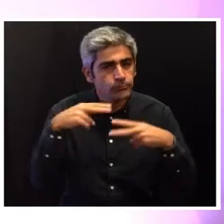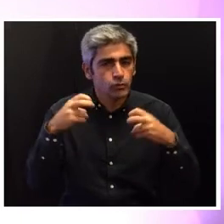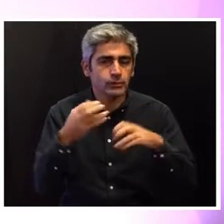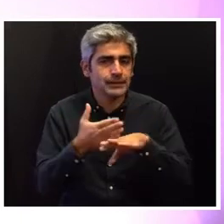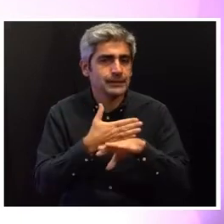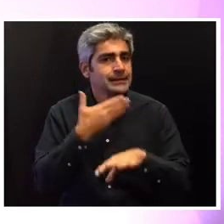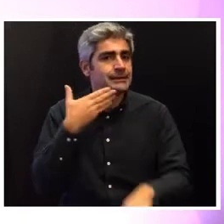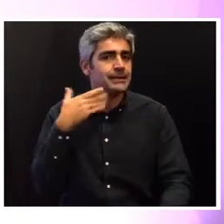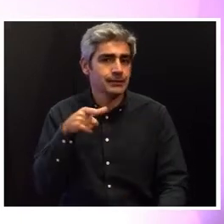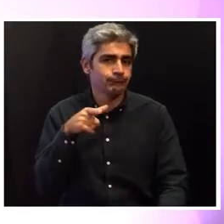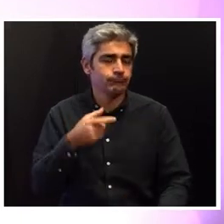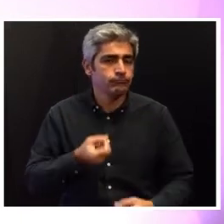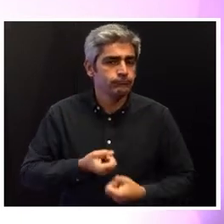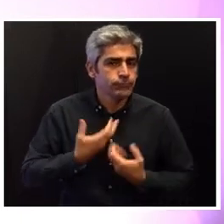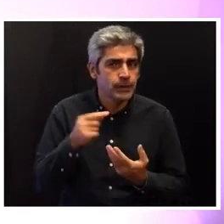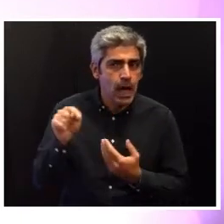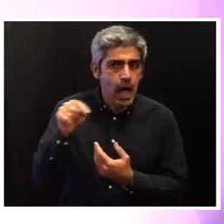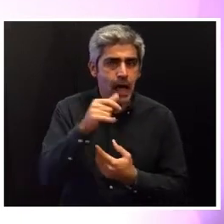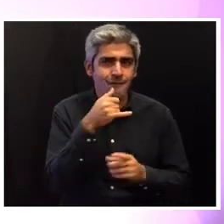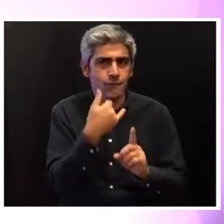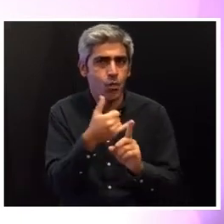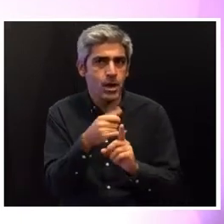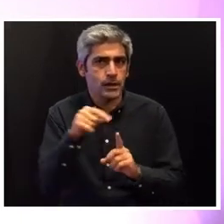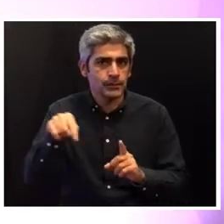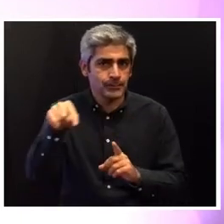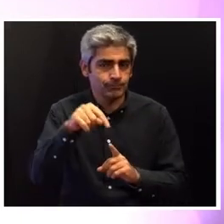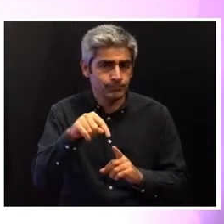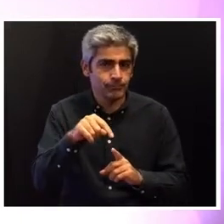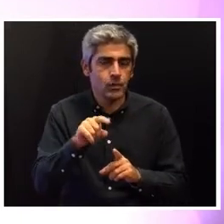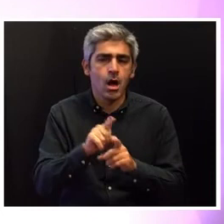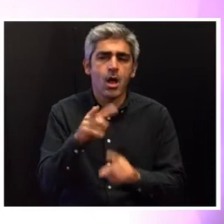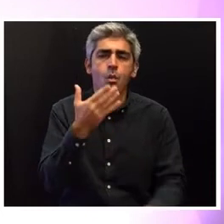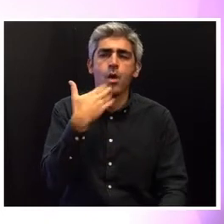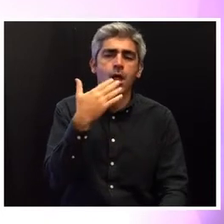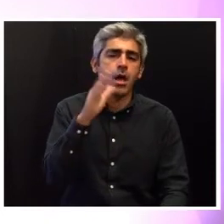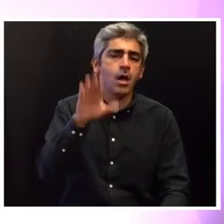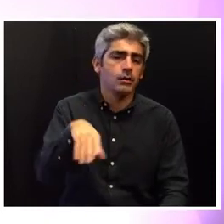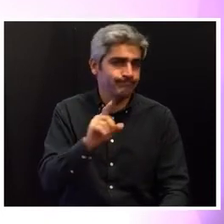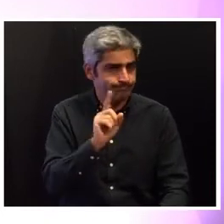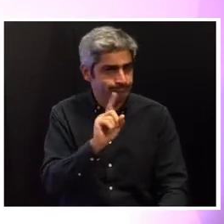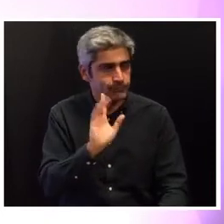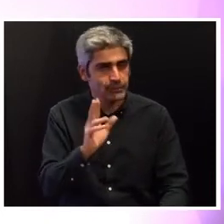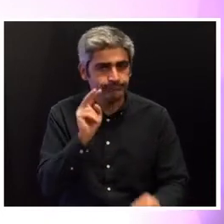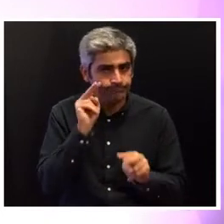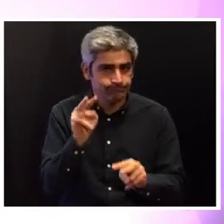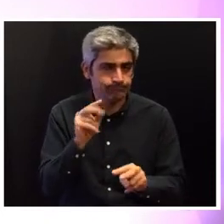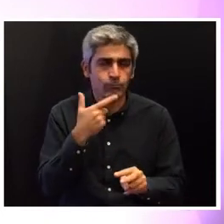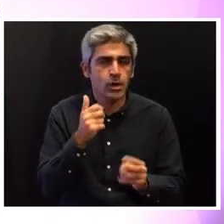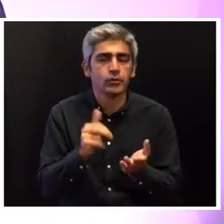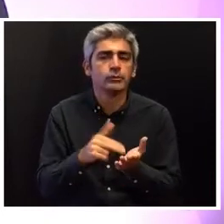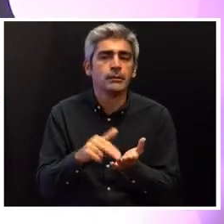das manifestações de violência, de não as desvalorizar, de não esperar